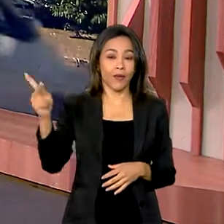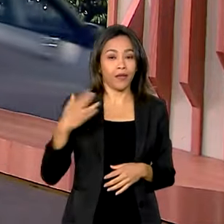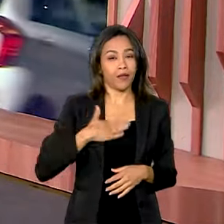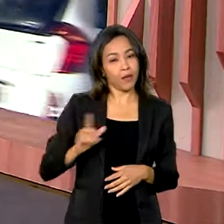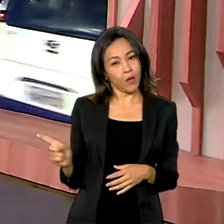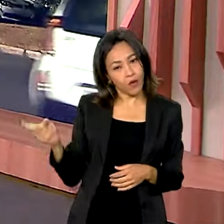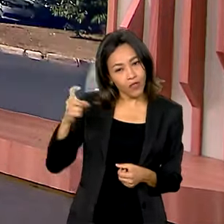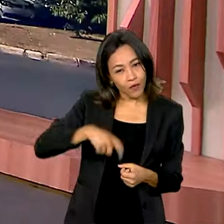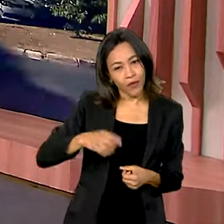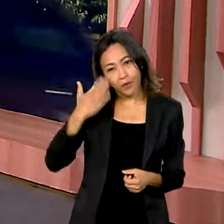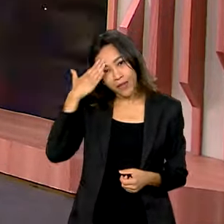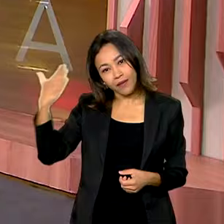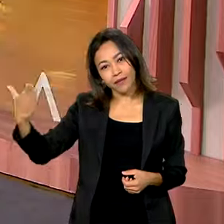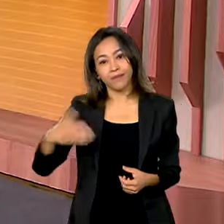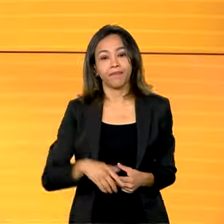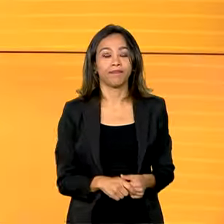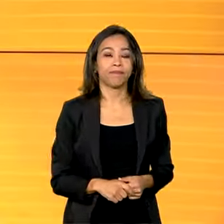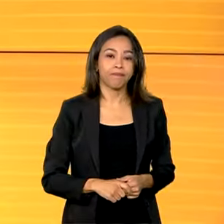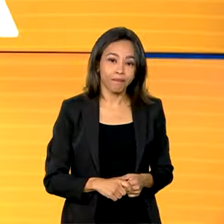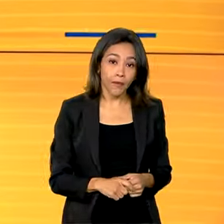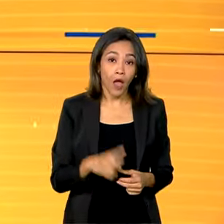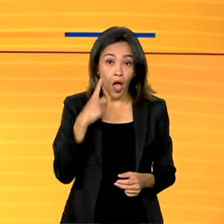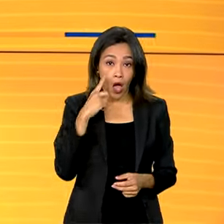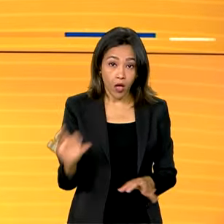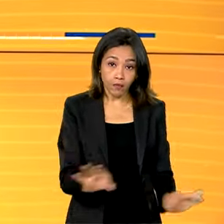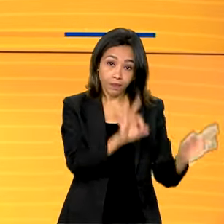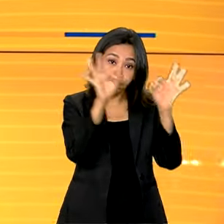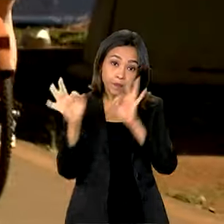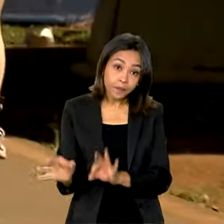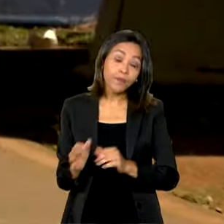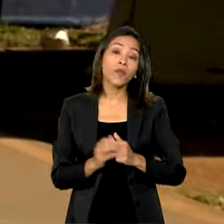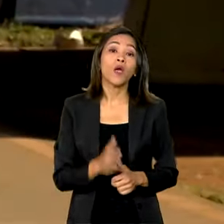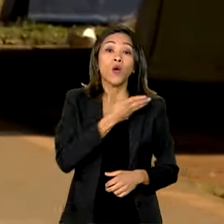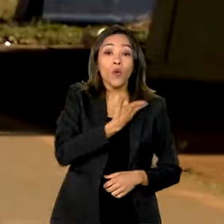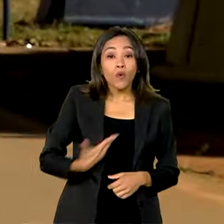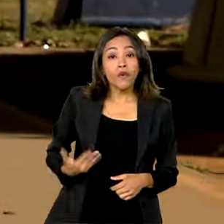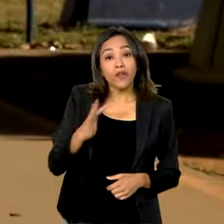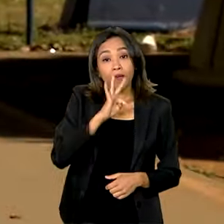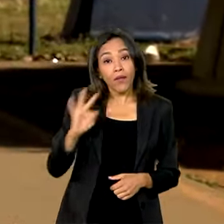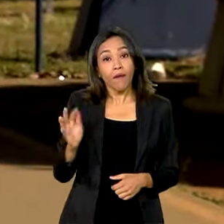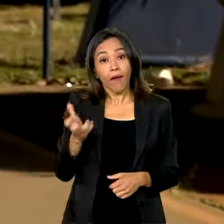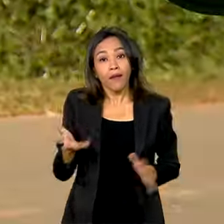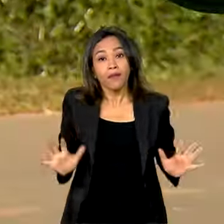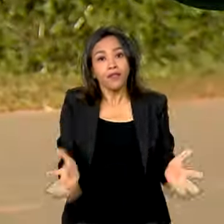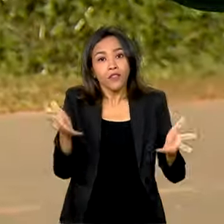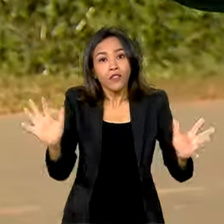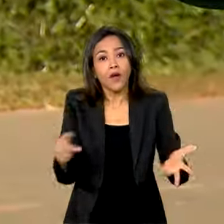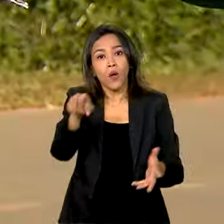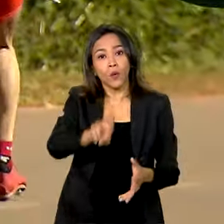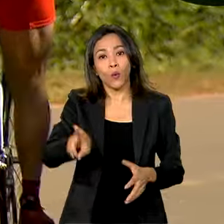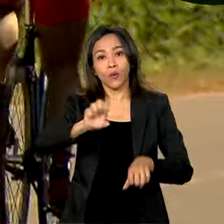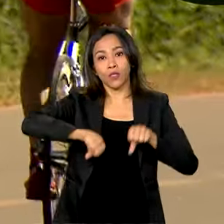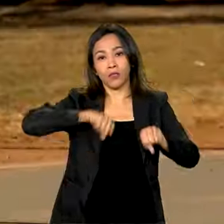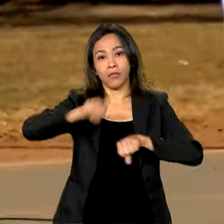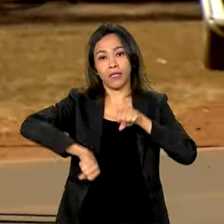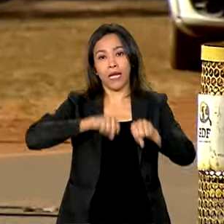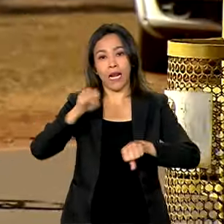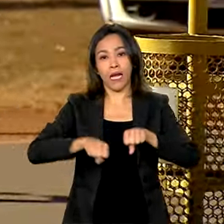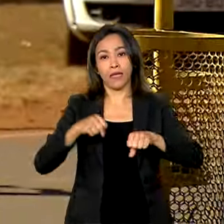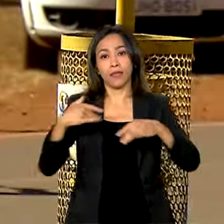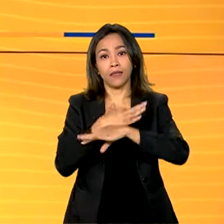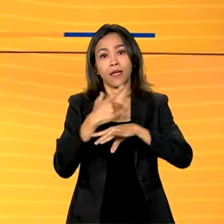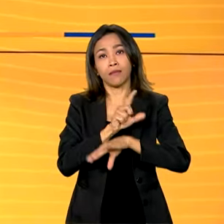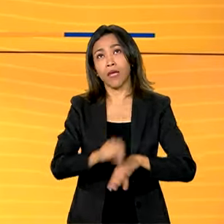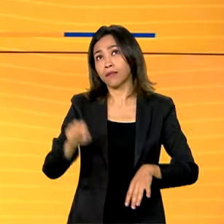com você. Muito obrigada, viu? E veja a seguir, o governo federal quer incentivar o uso de bicicletas em cidades de